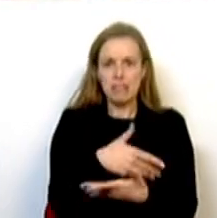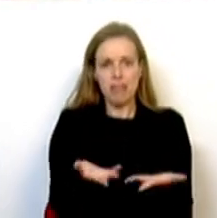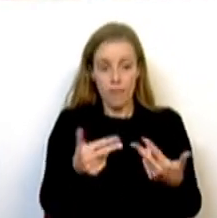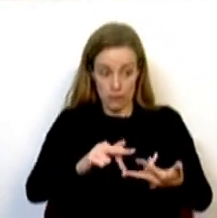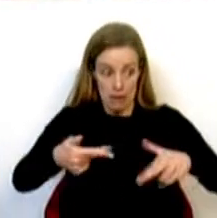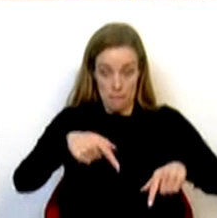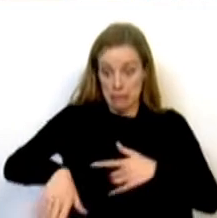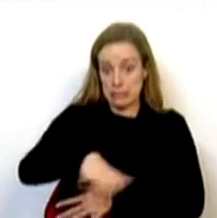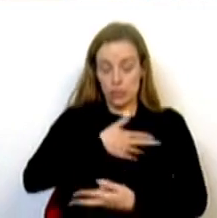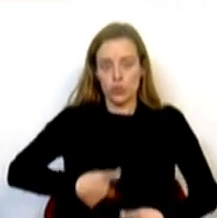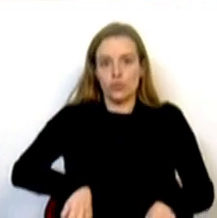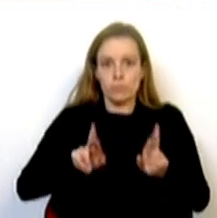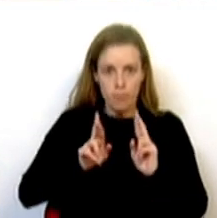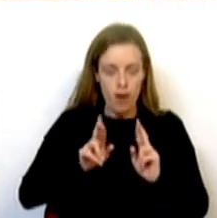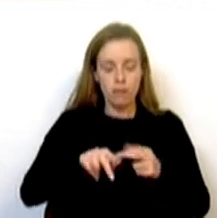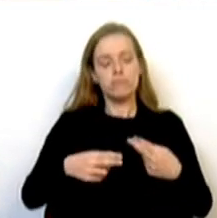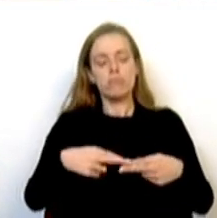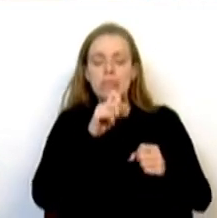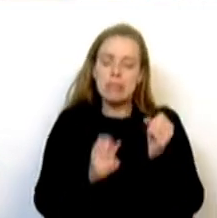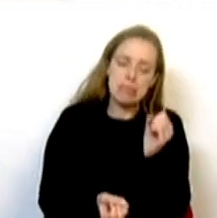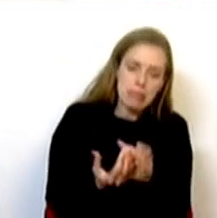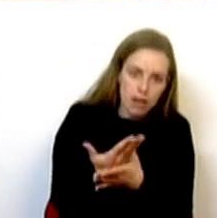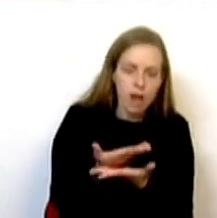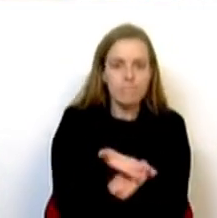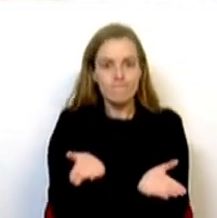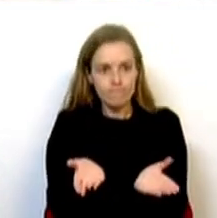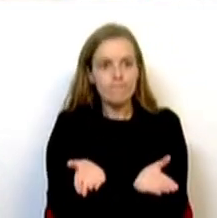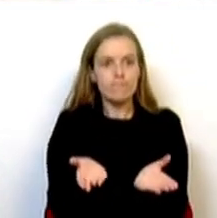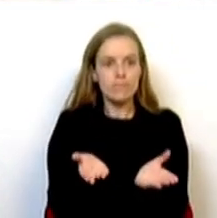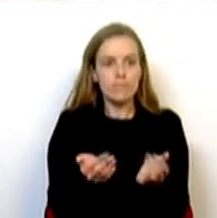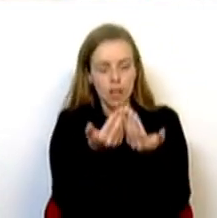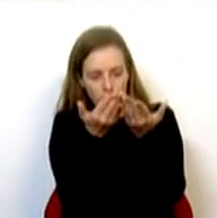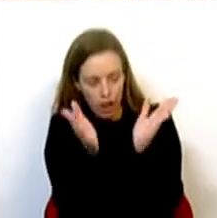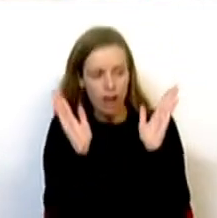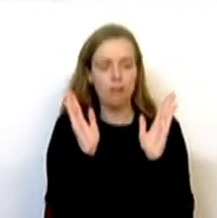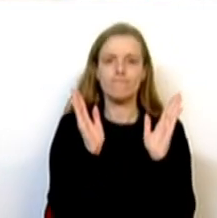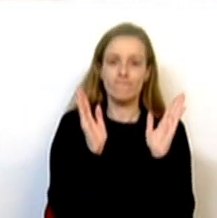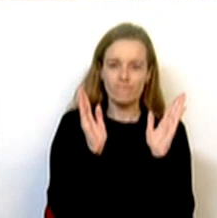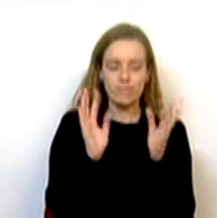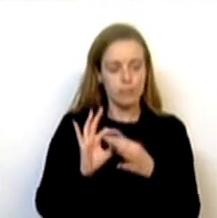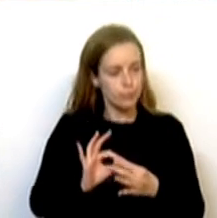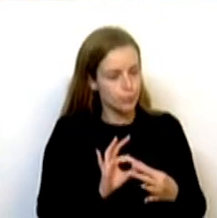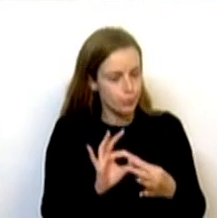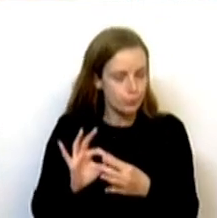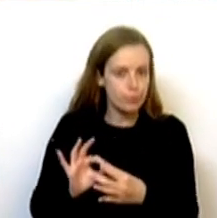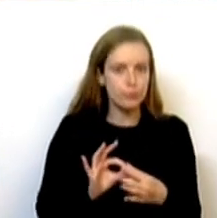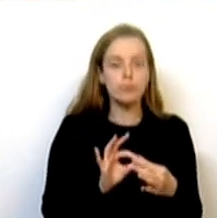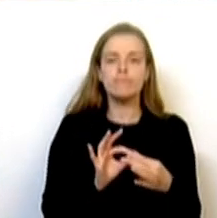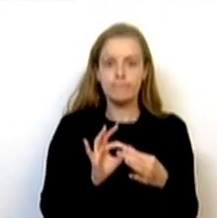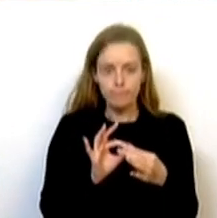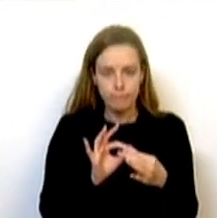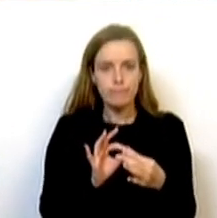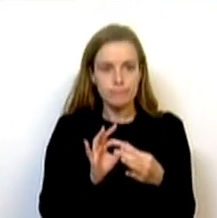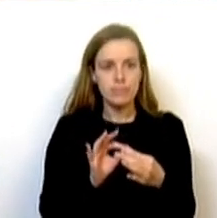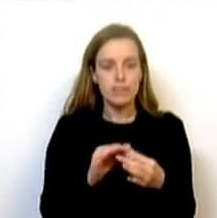e nesta Câmara, seja possível construir um grande e alargado consenso sobre medidas de urgência